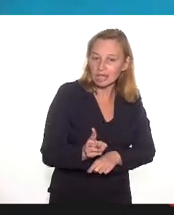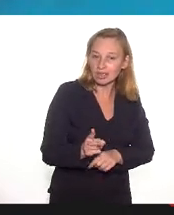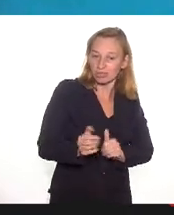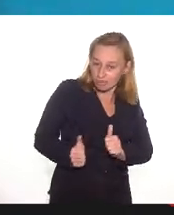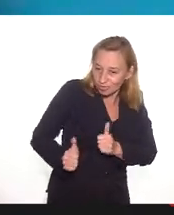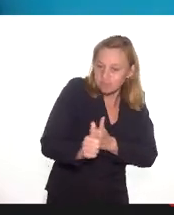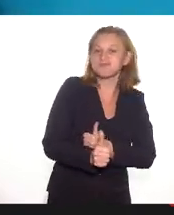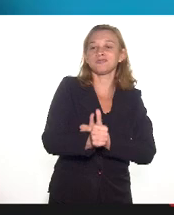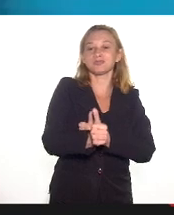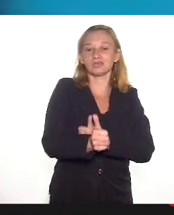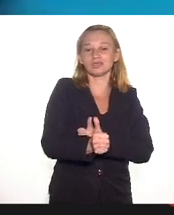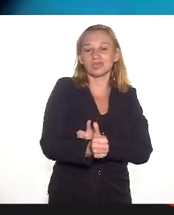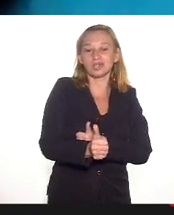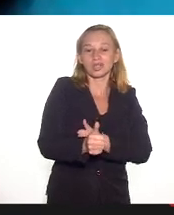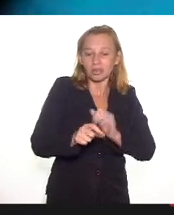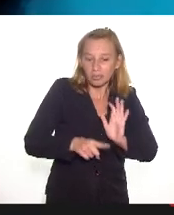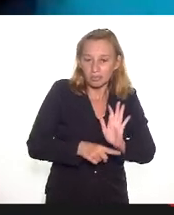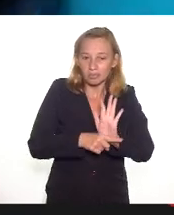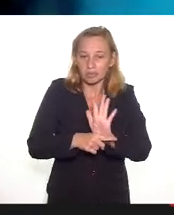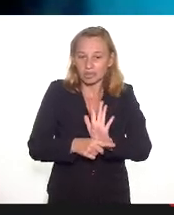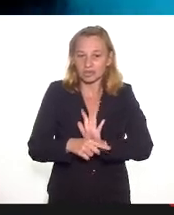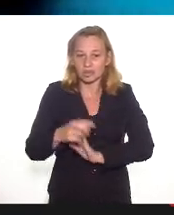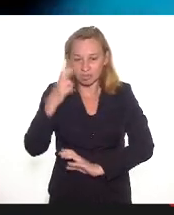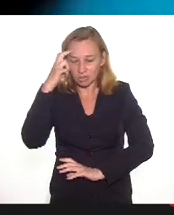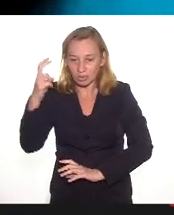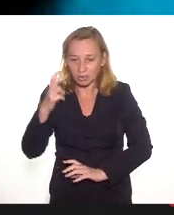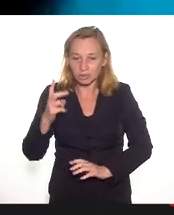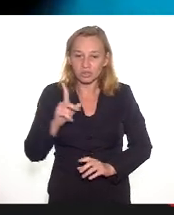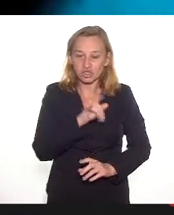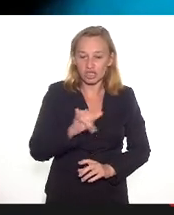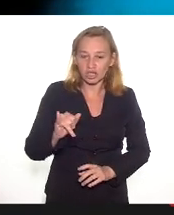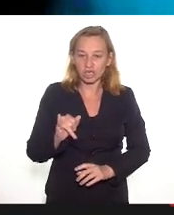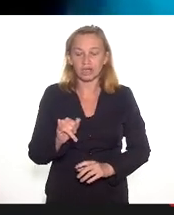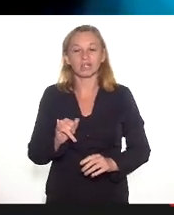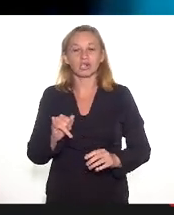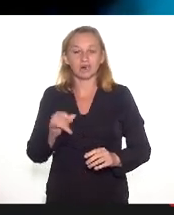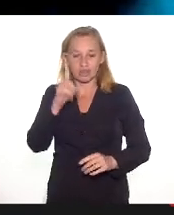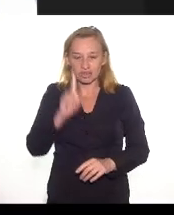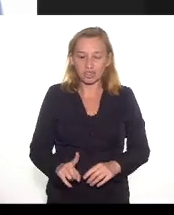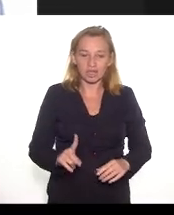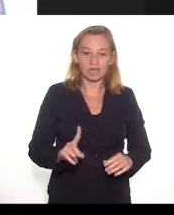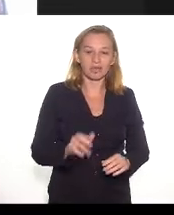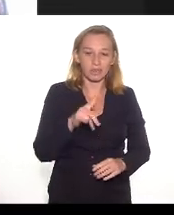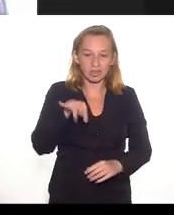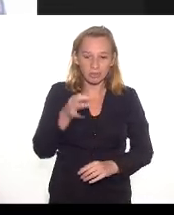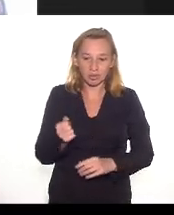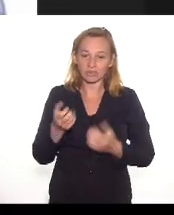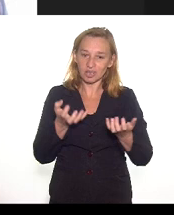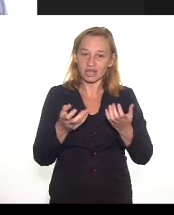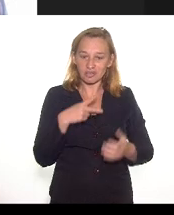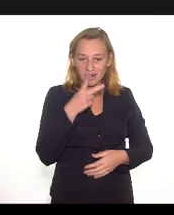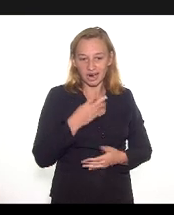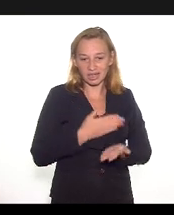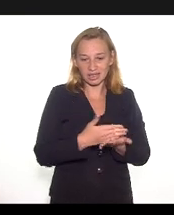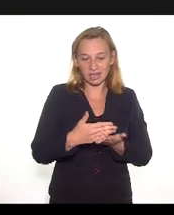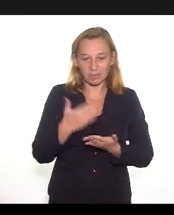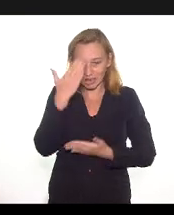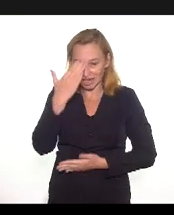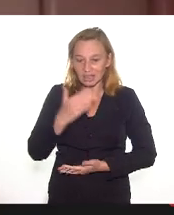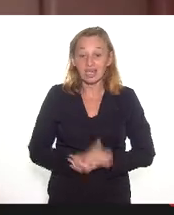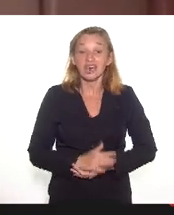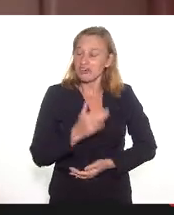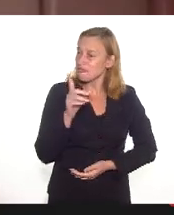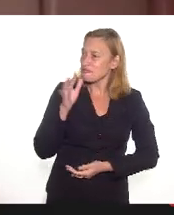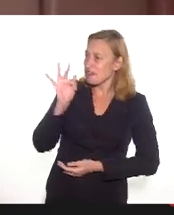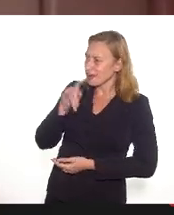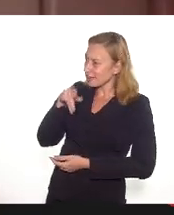punho em rixe defendendo a cultura e o direito ao patrimônio. Era isso que eu tinha para falar inicialmente. Muito obrigada, gente. Fernanda, muito